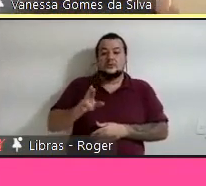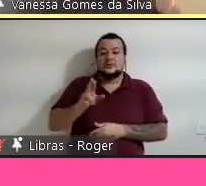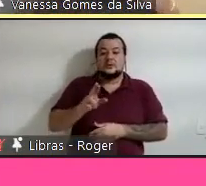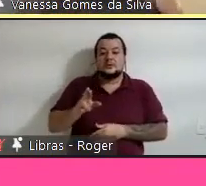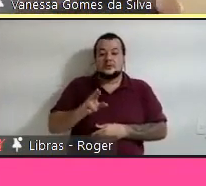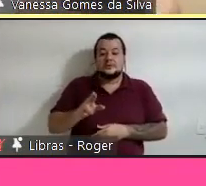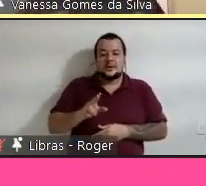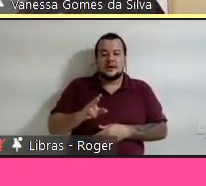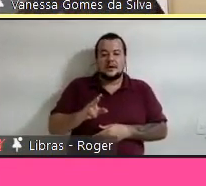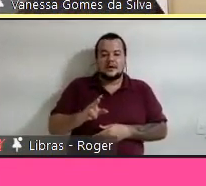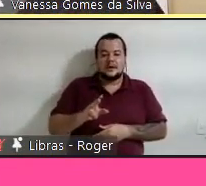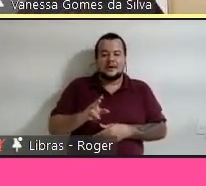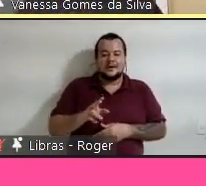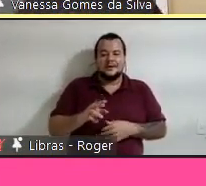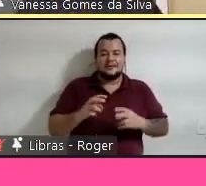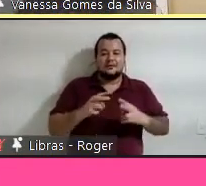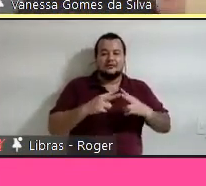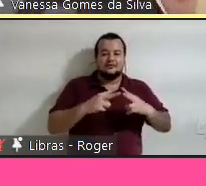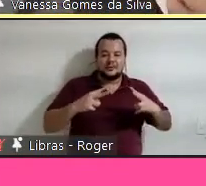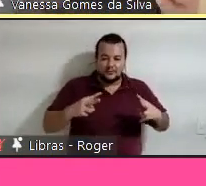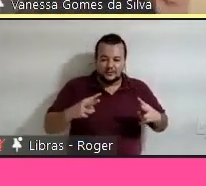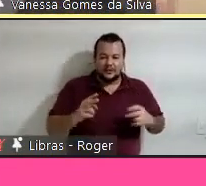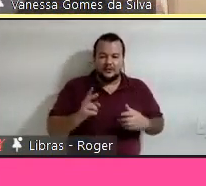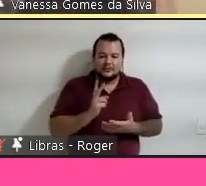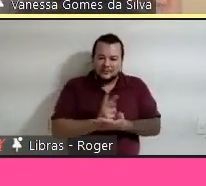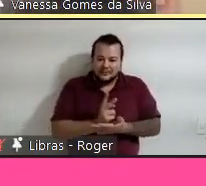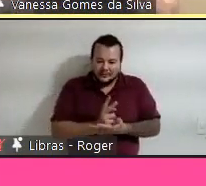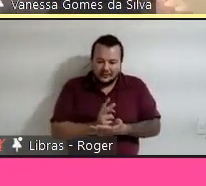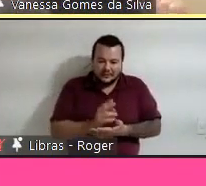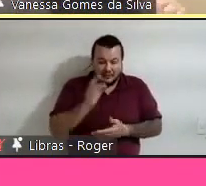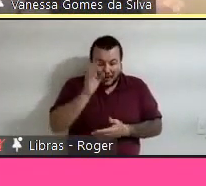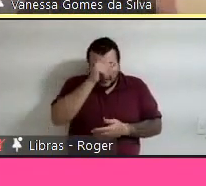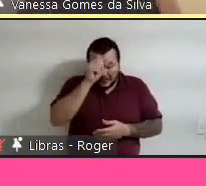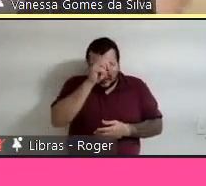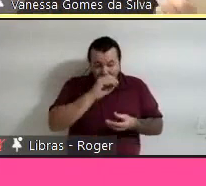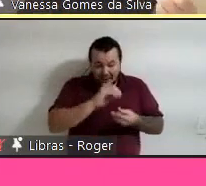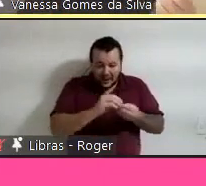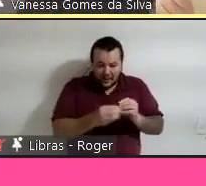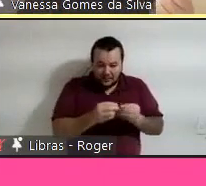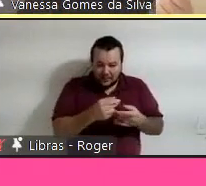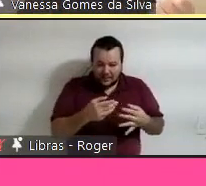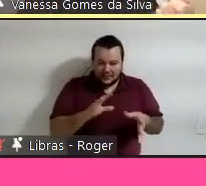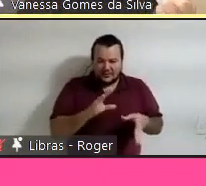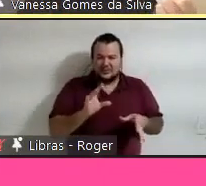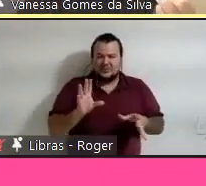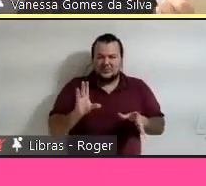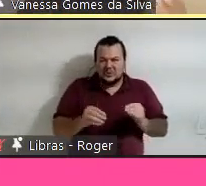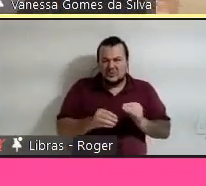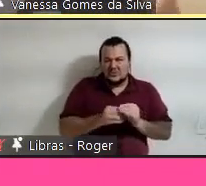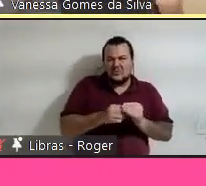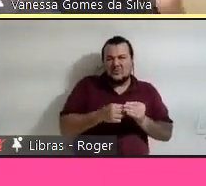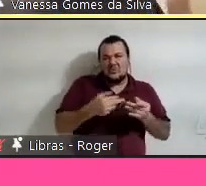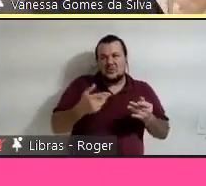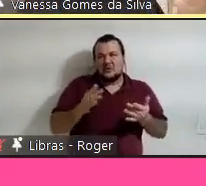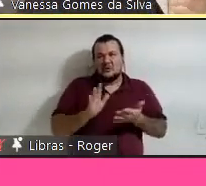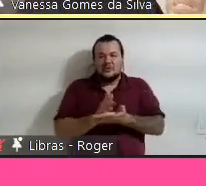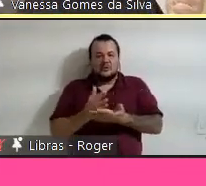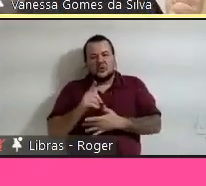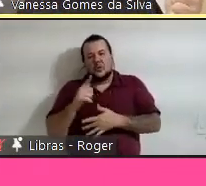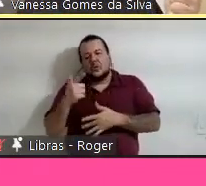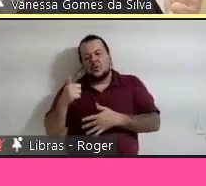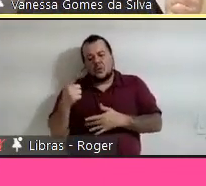aprender a montar os datasets e complementar um ou outro item de inventário que eu deixava de fora de propósito, para eles